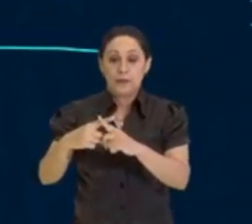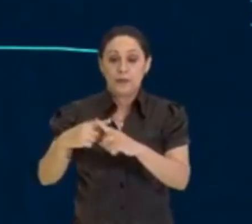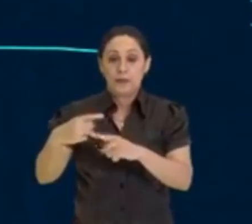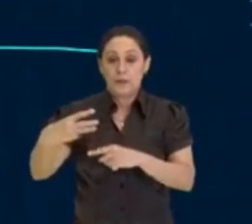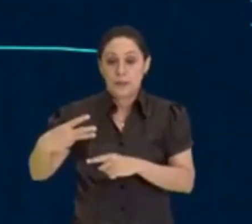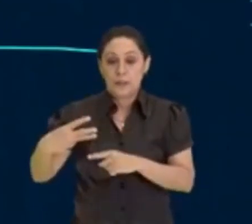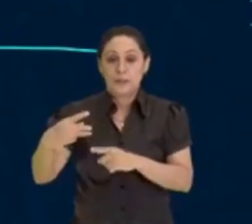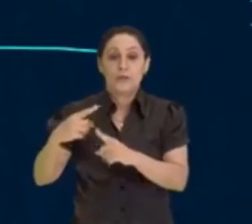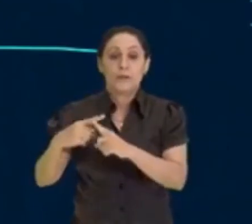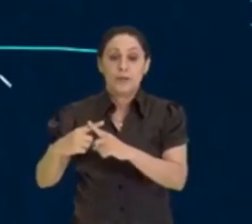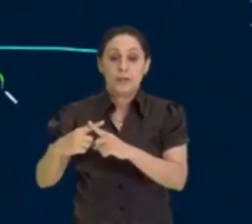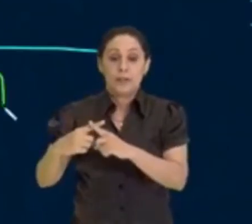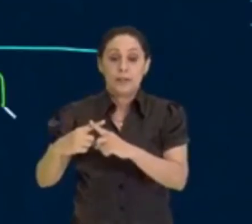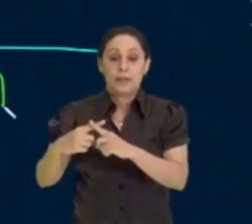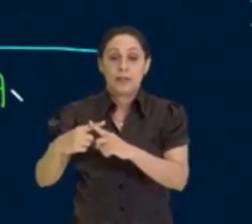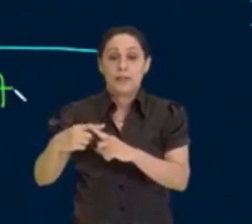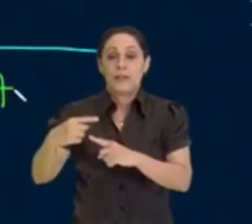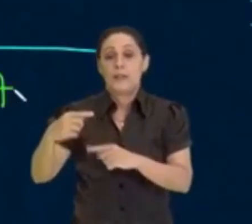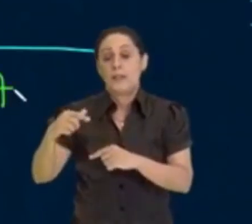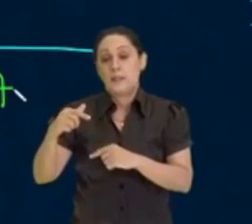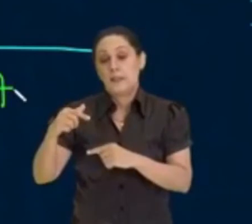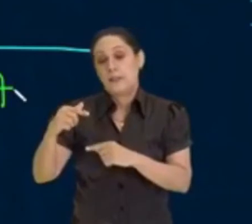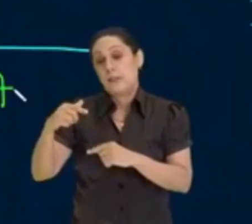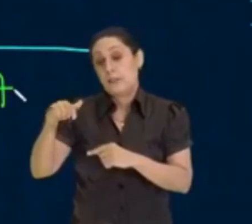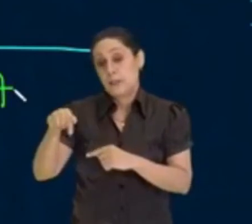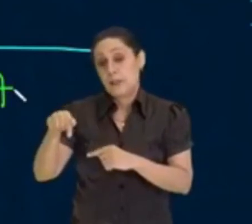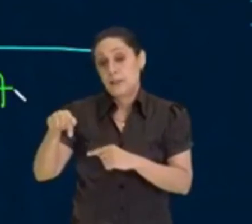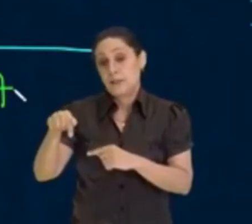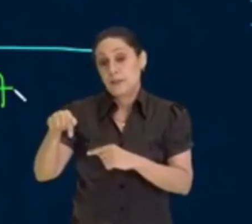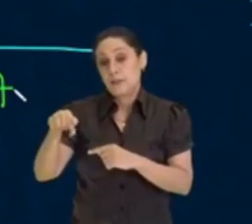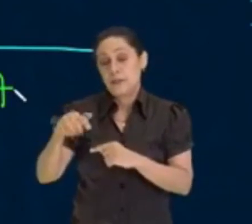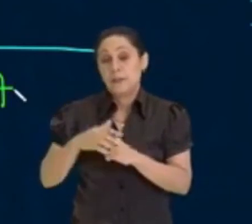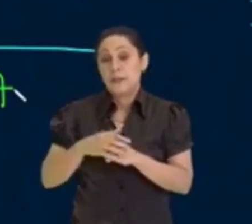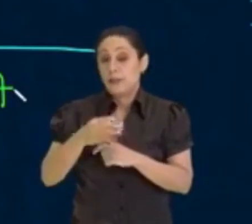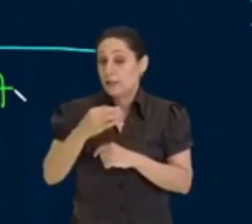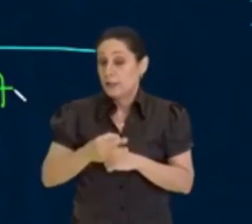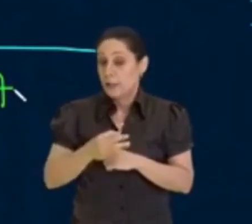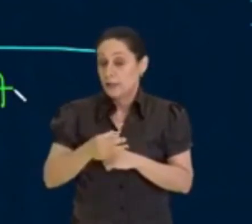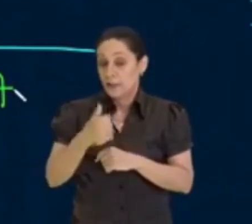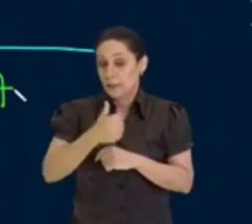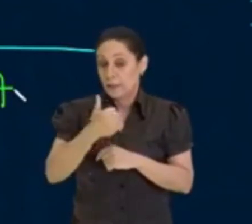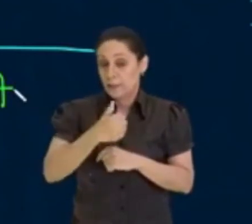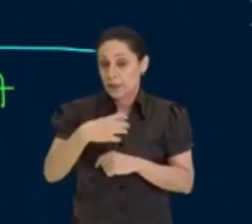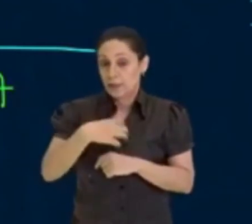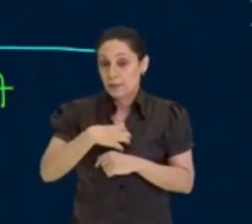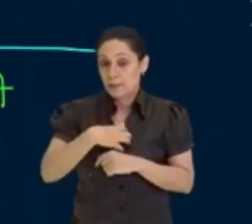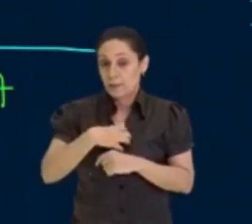vezes 3, vezes 7, certo? Essa é a primeira forma de você